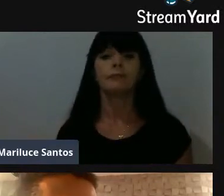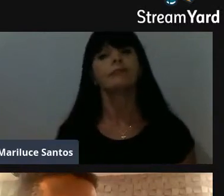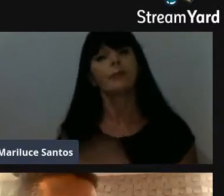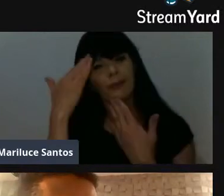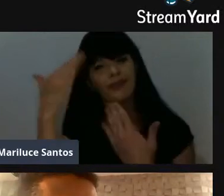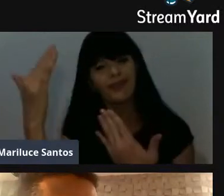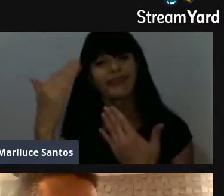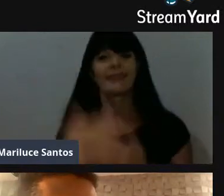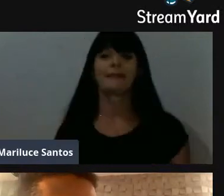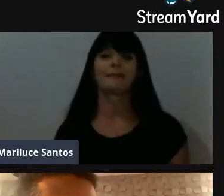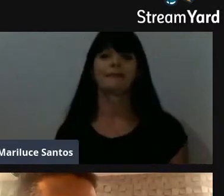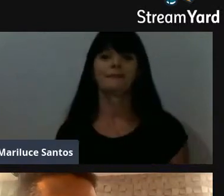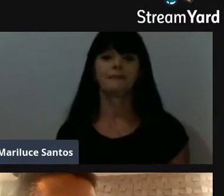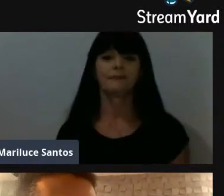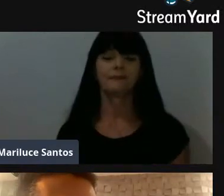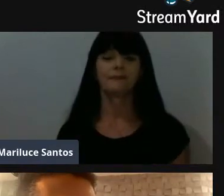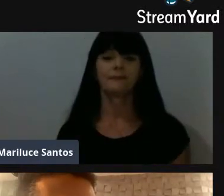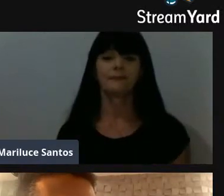Obrigada, Rafael.